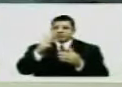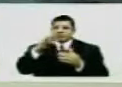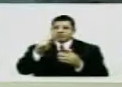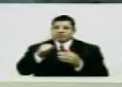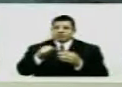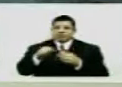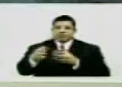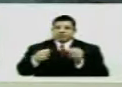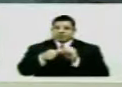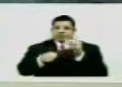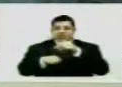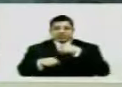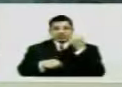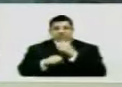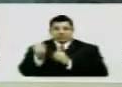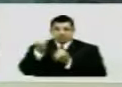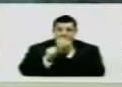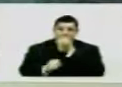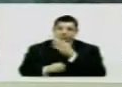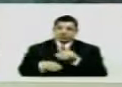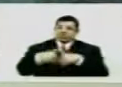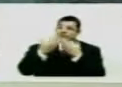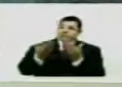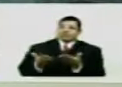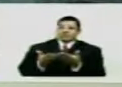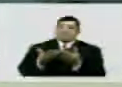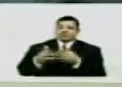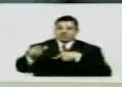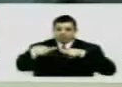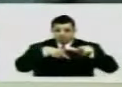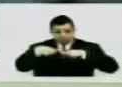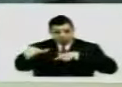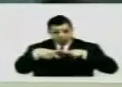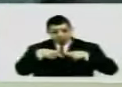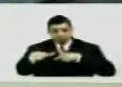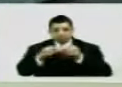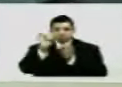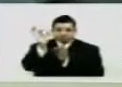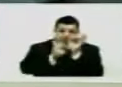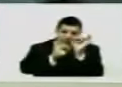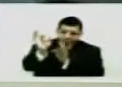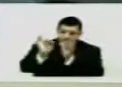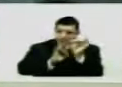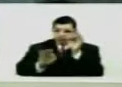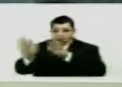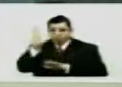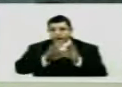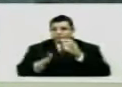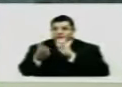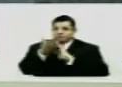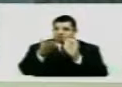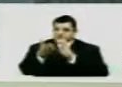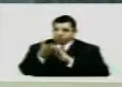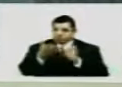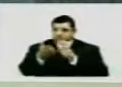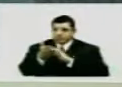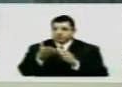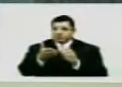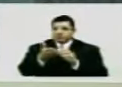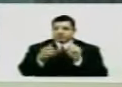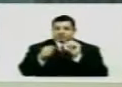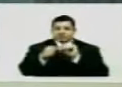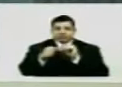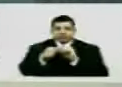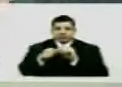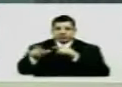homicídios Que vem acontecendo Na nossa cidade E quais são as ações Planejadas E preparadas Pela secretaria Para